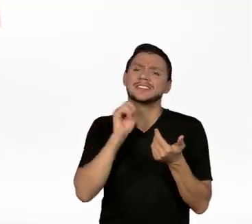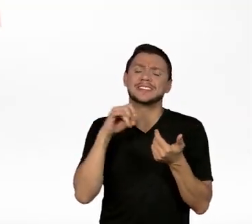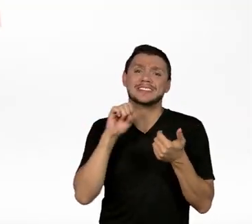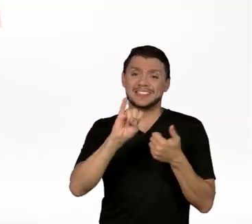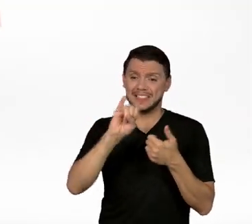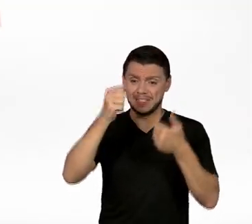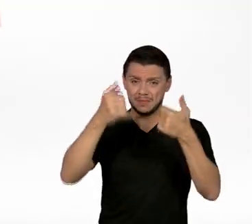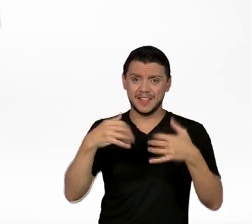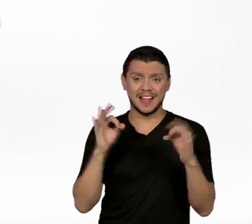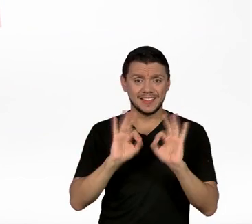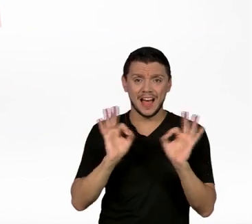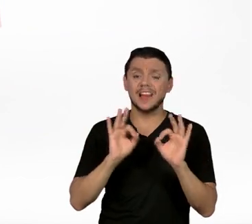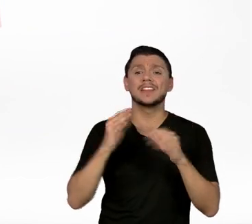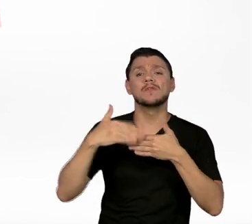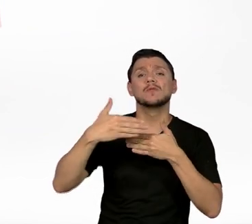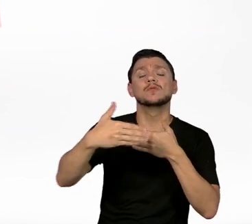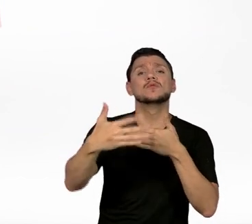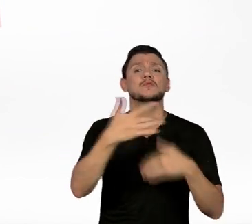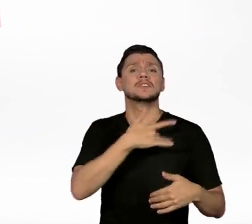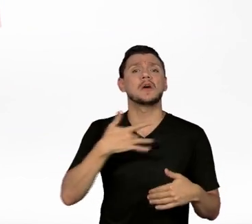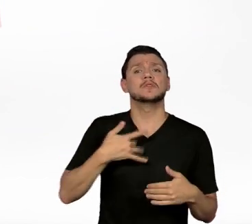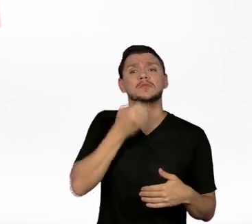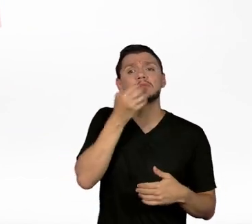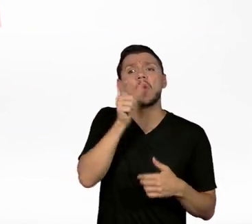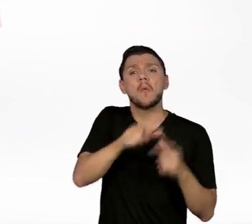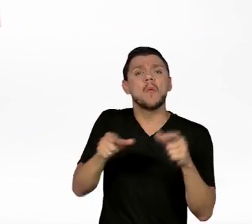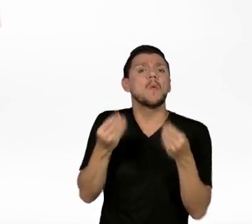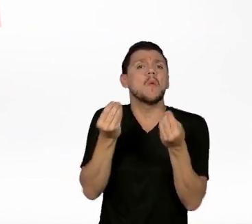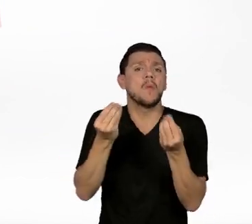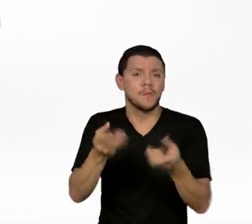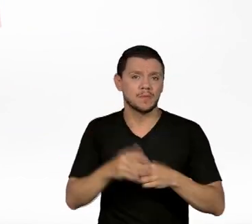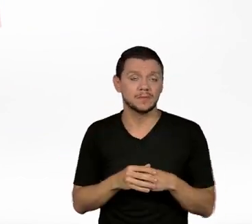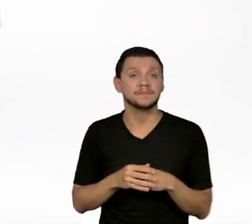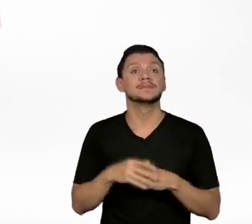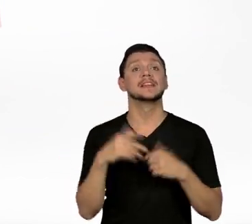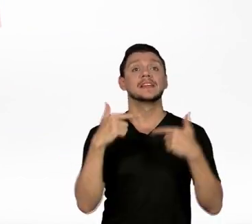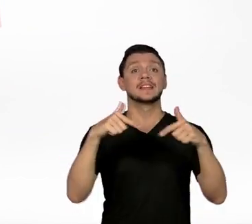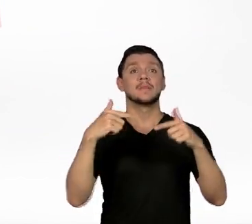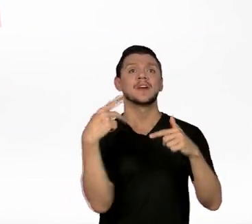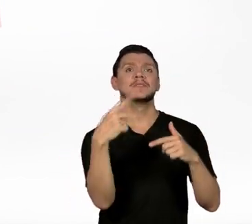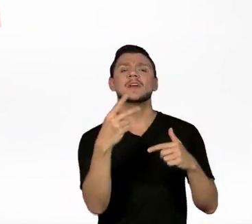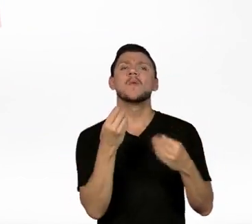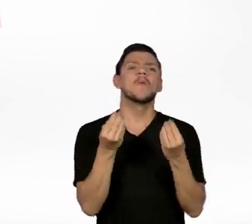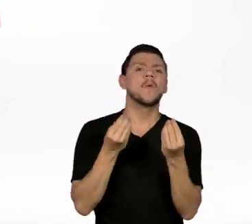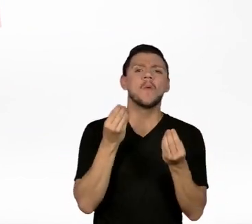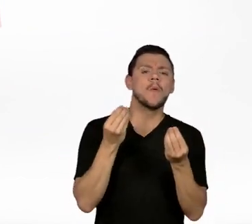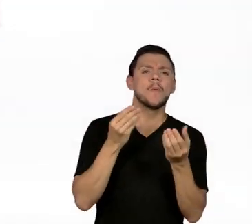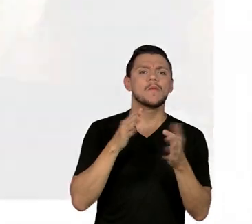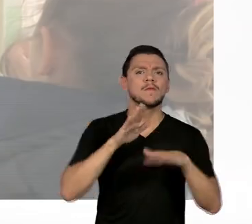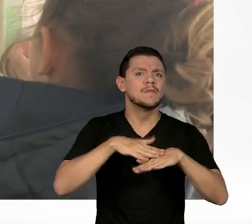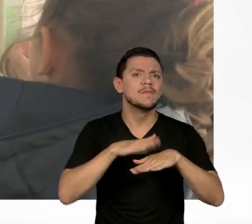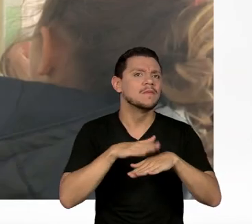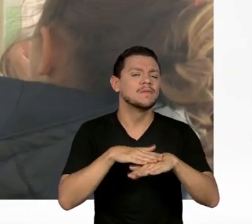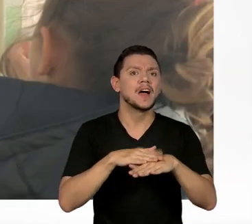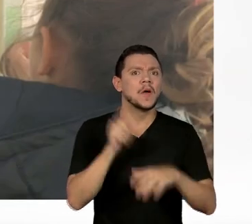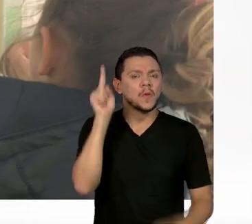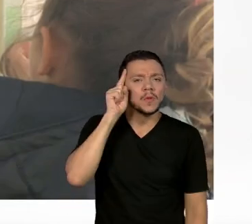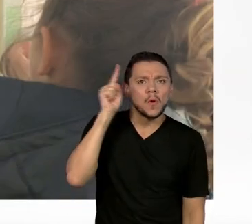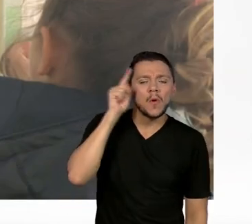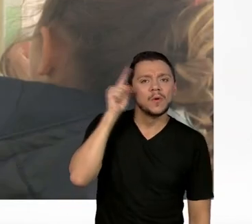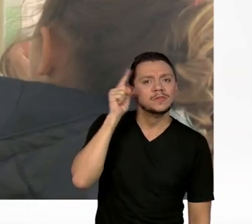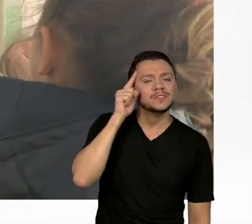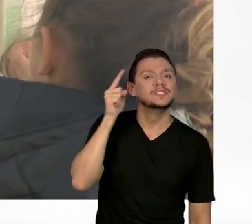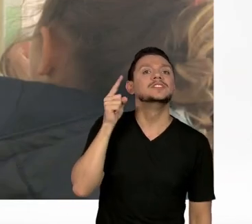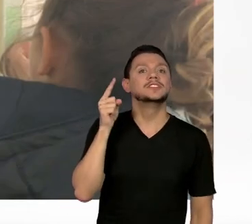saúde na frente? Como é que vocês dividem o trabalho de vocês, né? Ativamente, todos os dias,